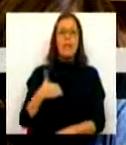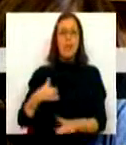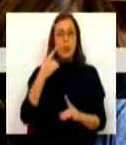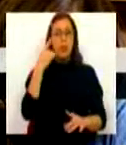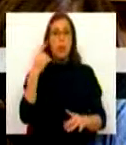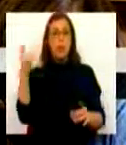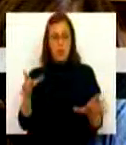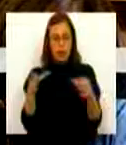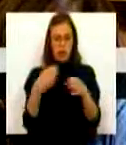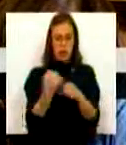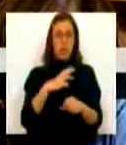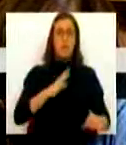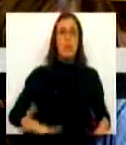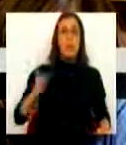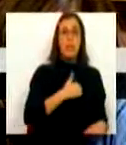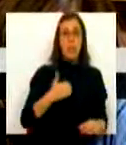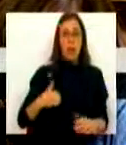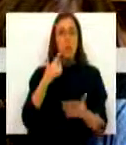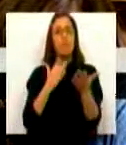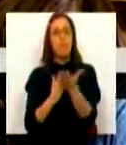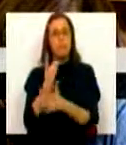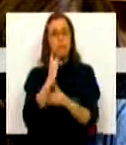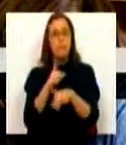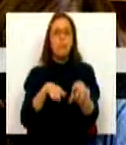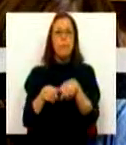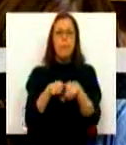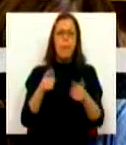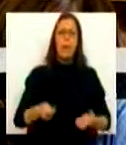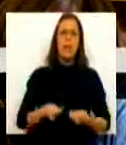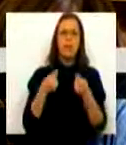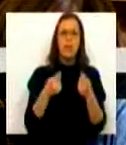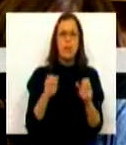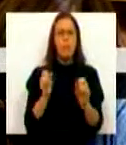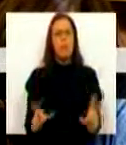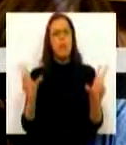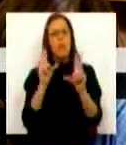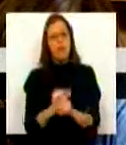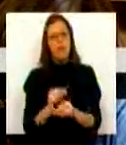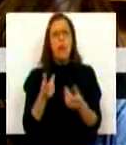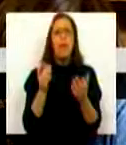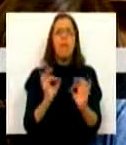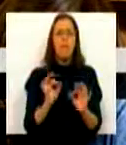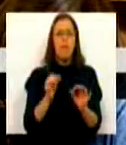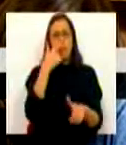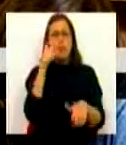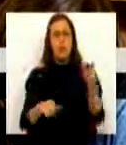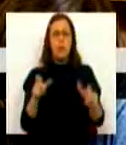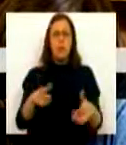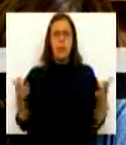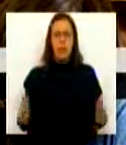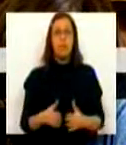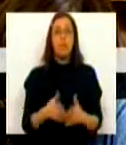particularmente o Serviço Nacional de Saúde, continue nesta política de investimento e inovação ao serviço dos seus utentes.